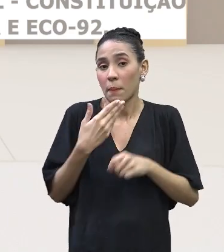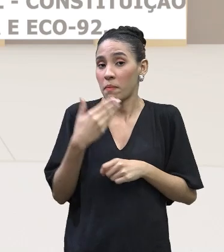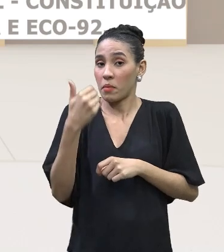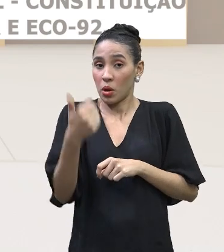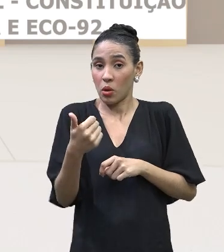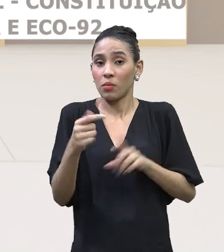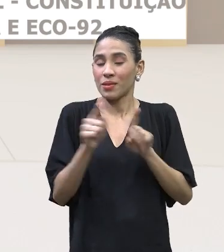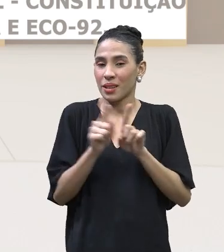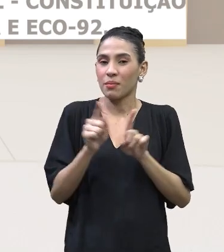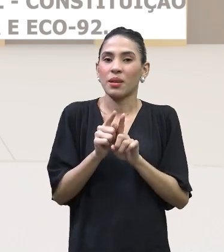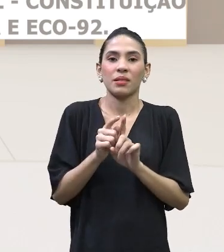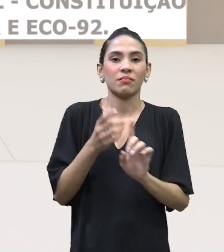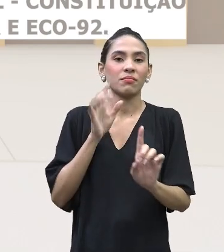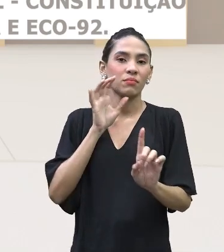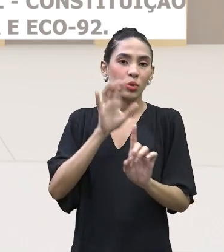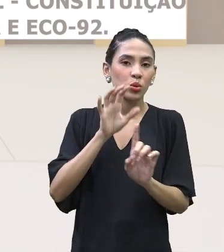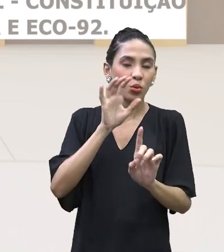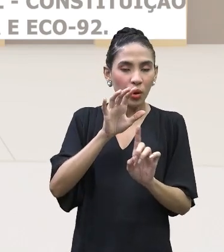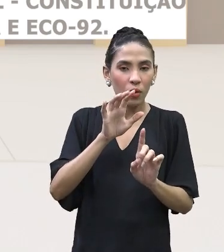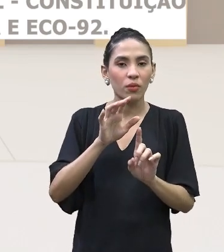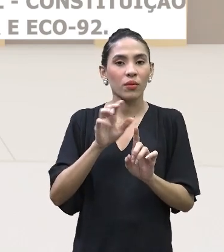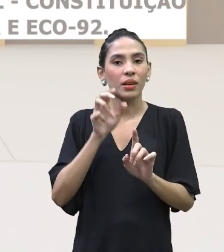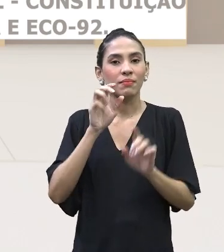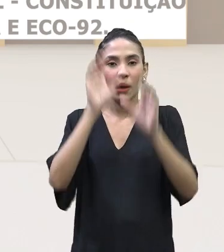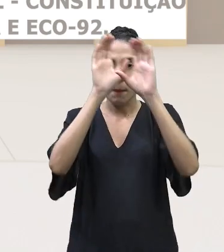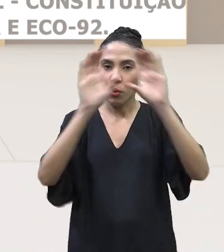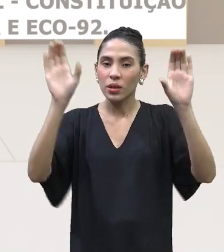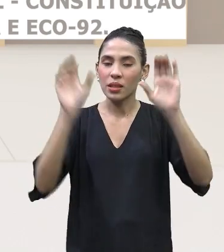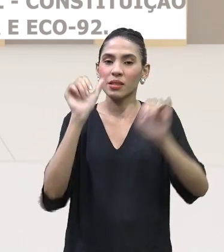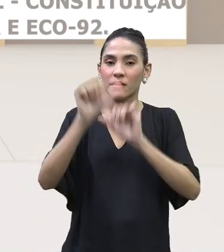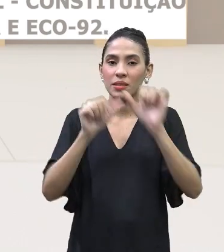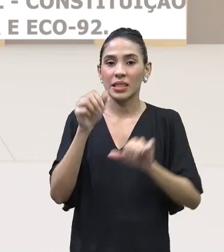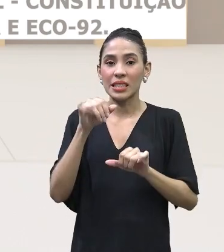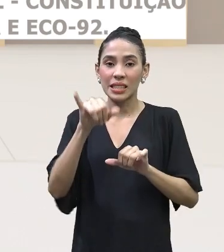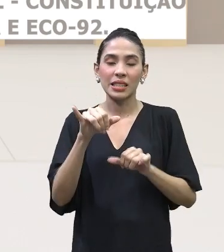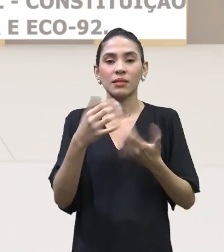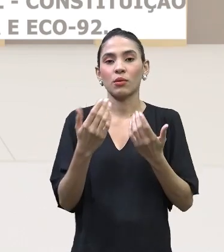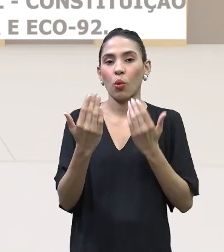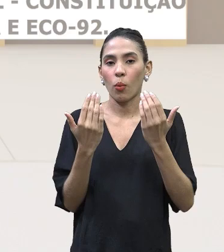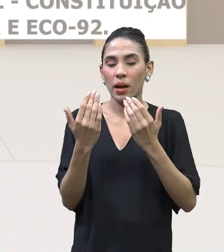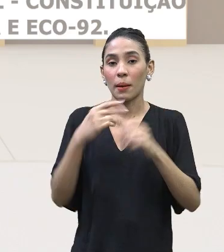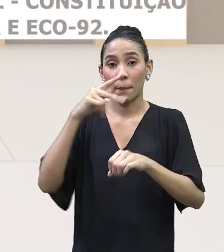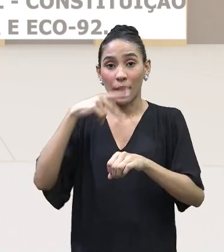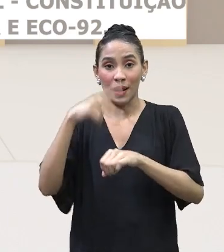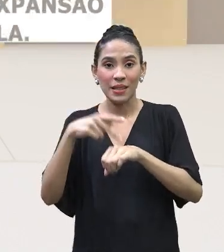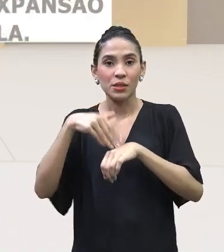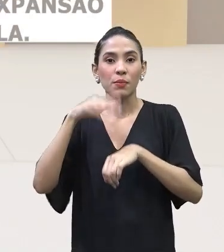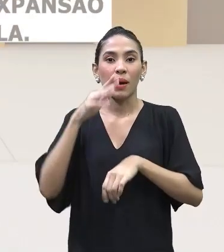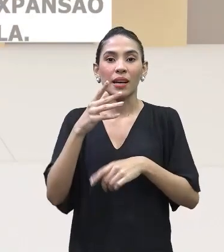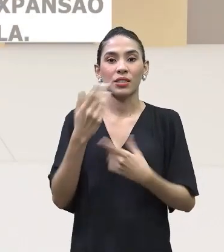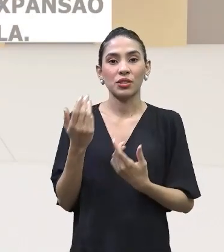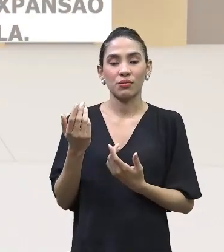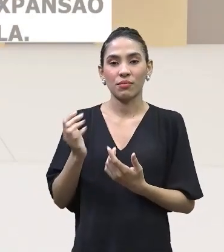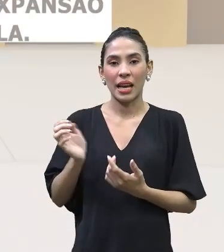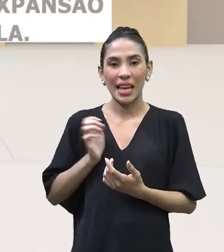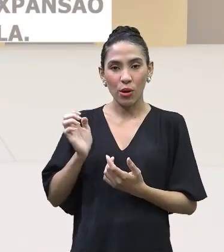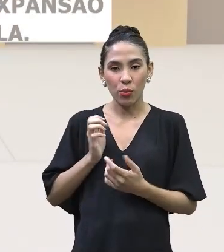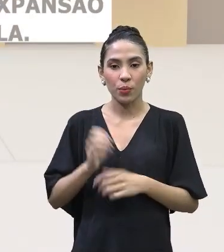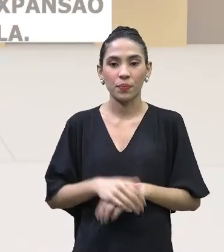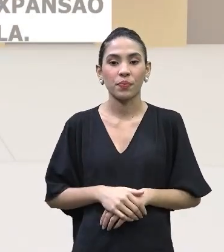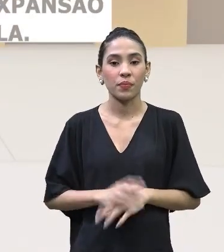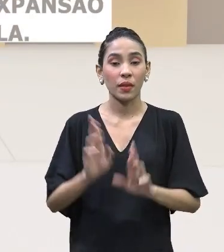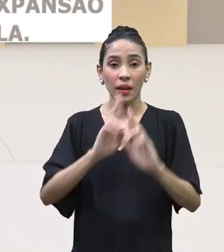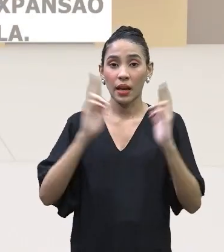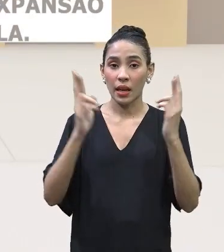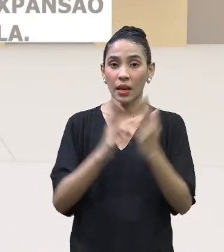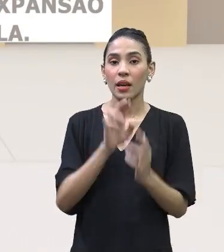dizer, ele sofre muito mais com as mudanças climáticas do que os países desenvolvidos. Exatamente. E é a partir de reuniões